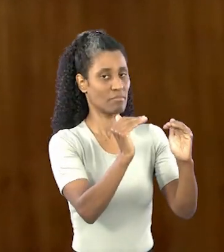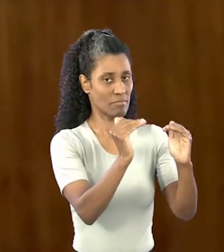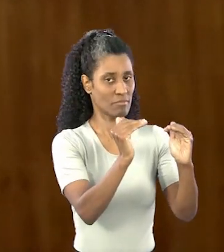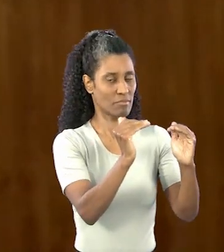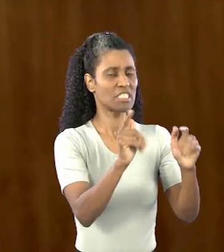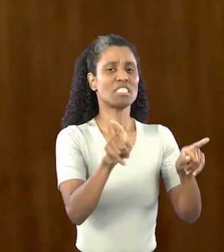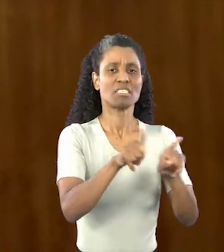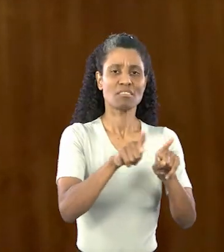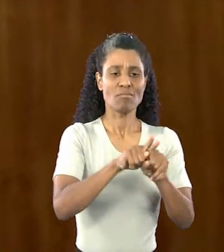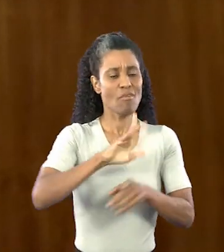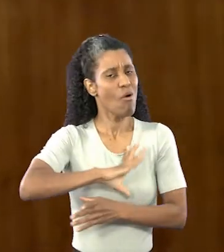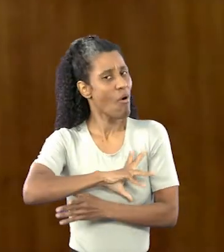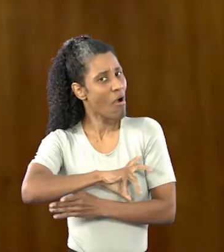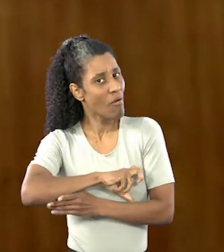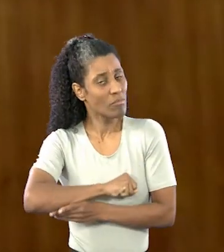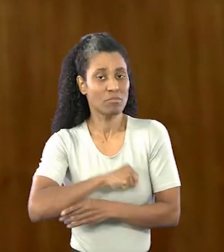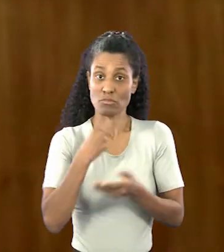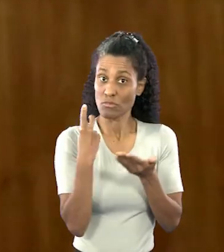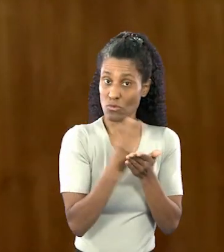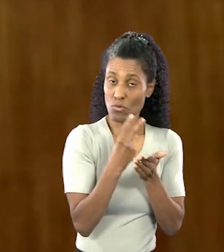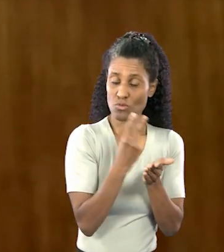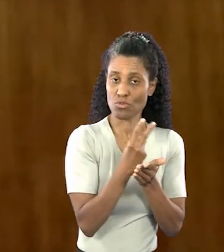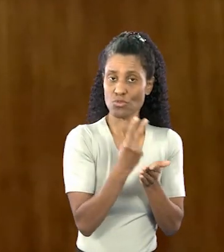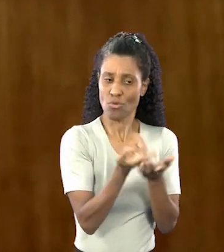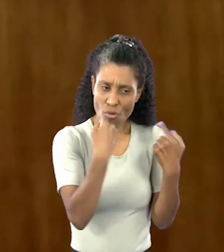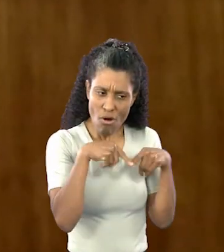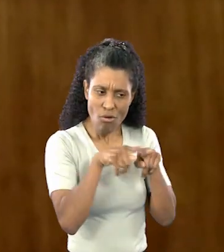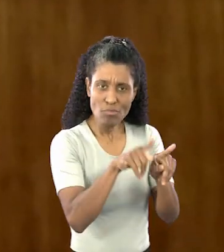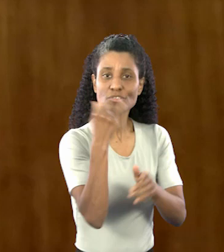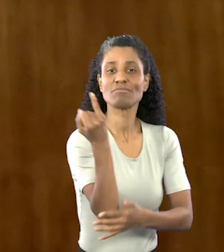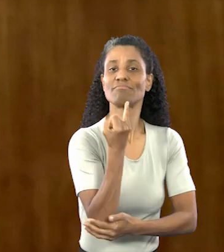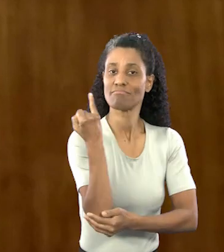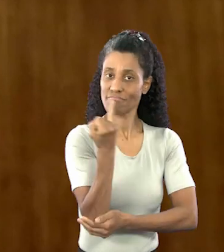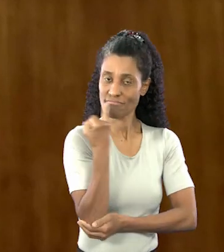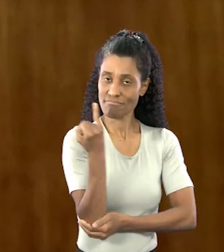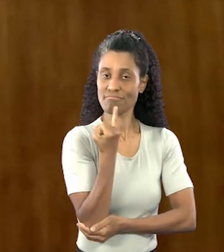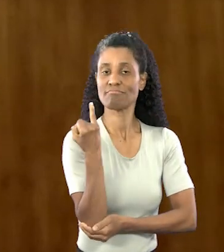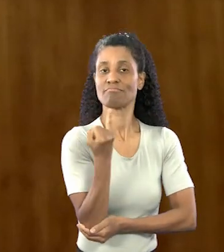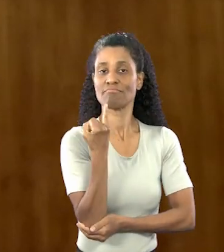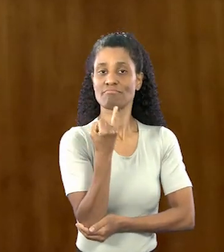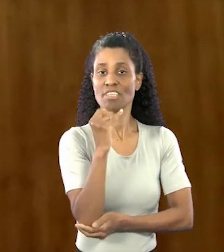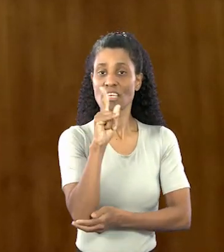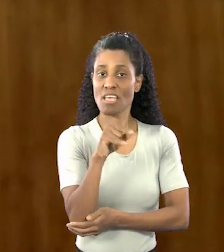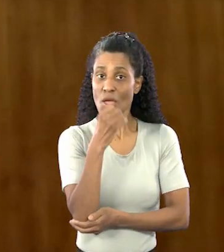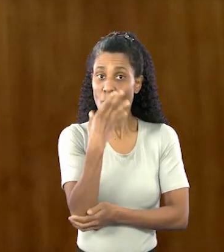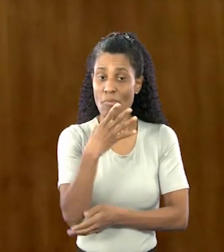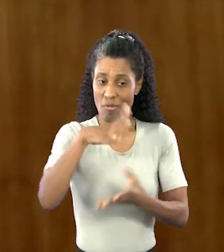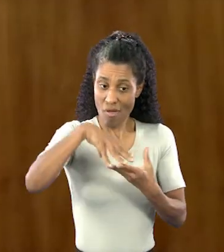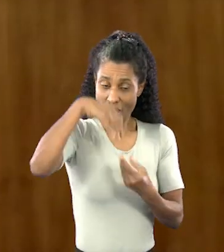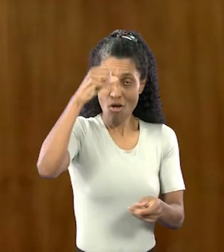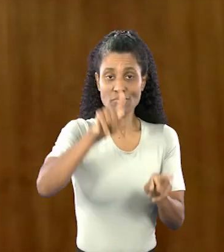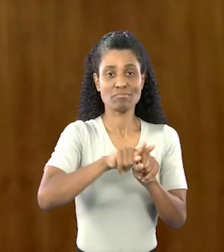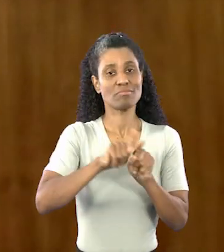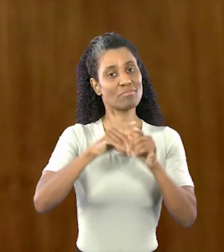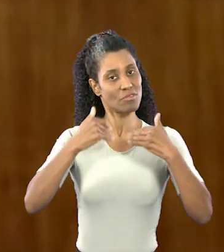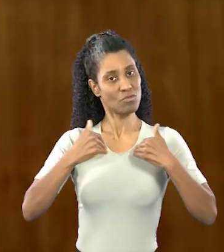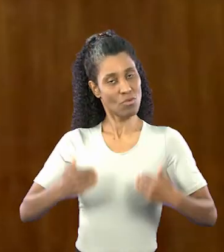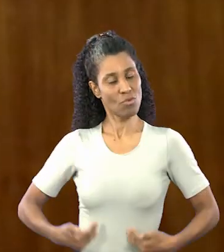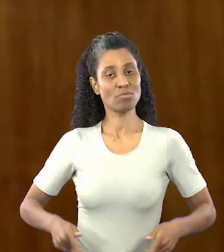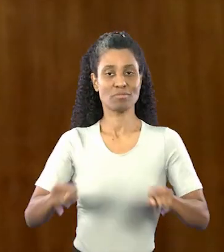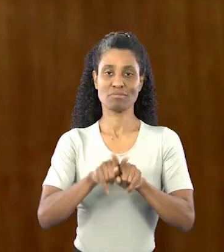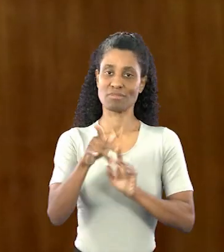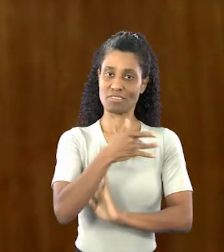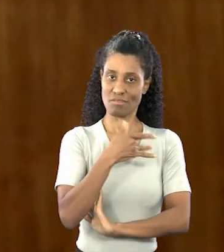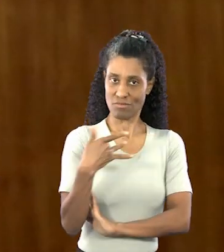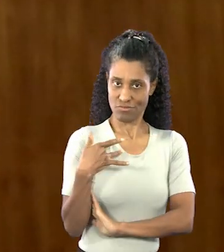nós devemos respeitar isso. É claro, o amor ele permanece, a companhia é fundamental e é um bem para a alma